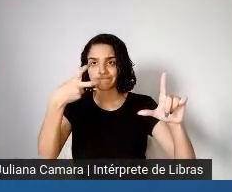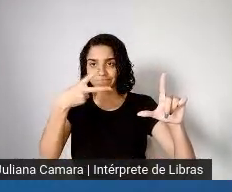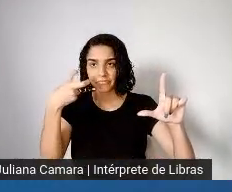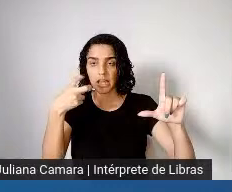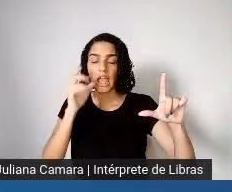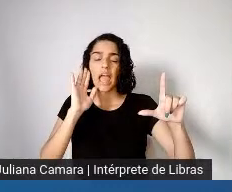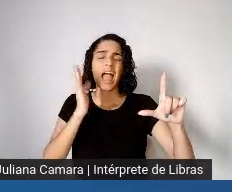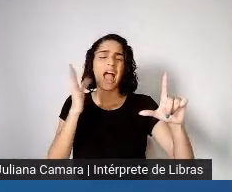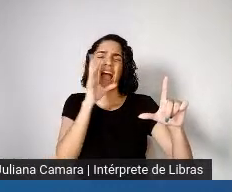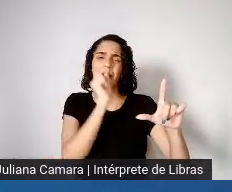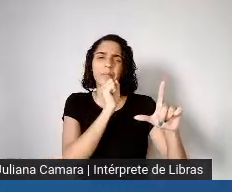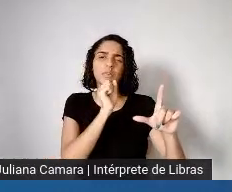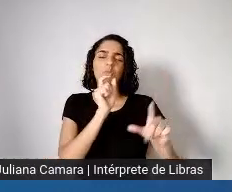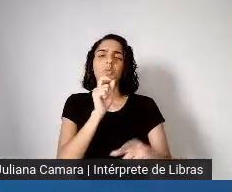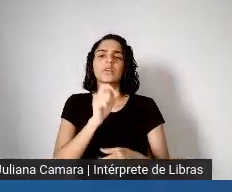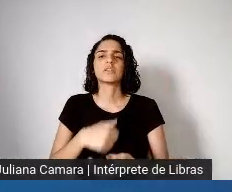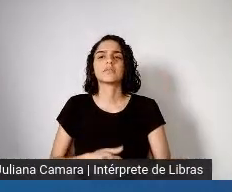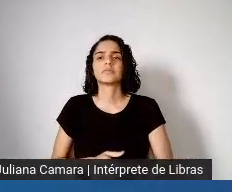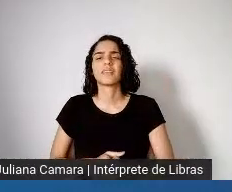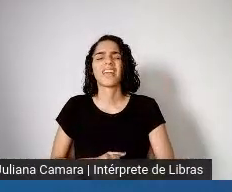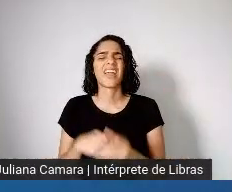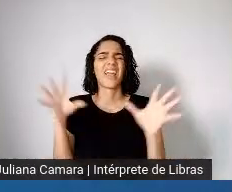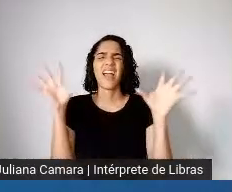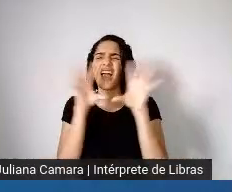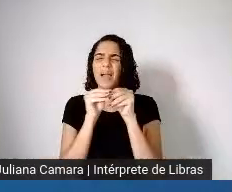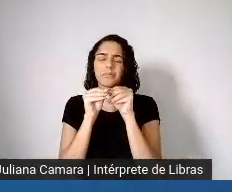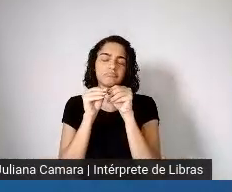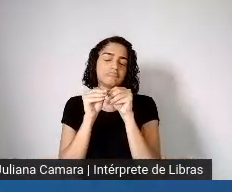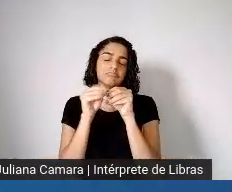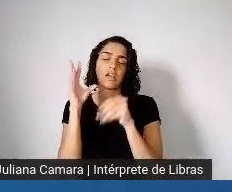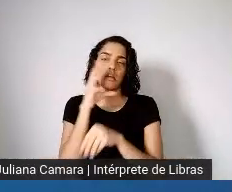alguns diapositivos, bem breve mesmo, porque eu,